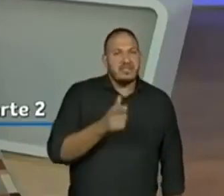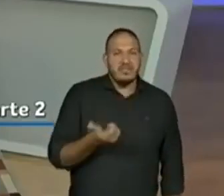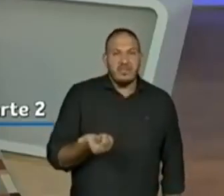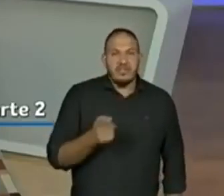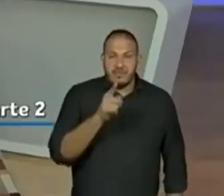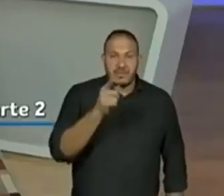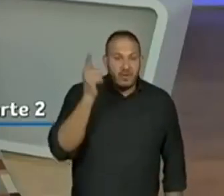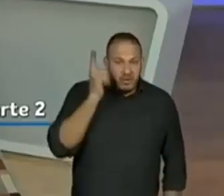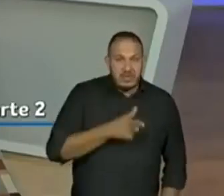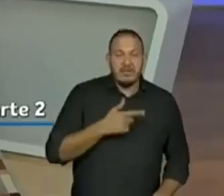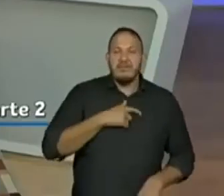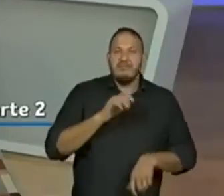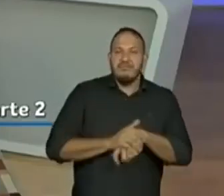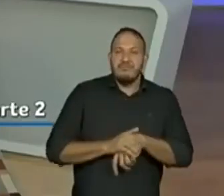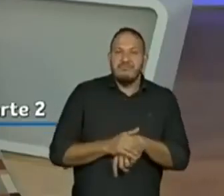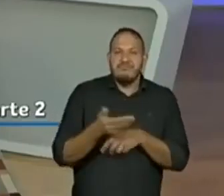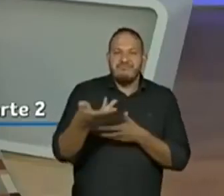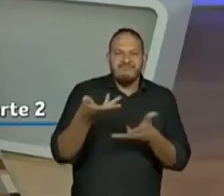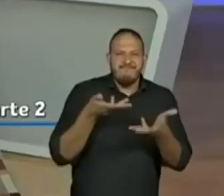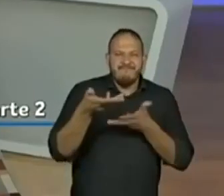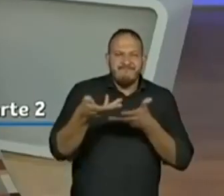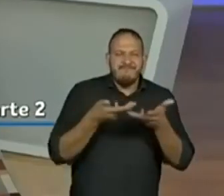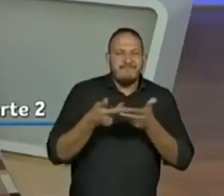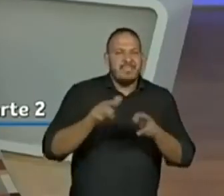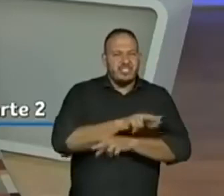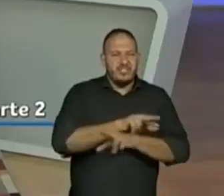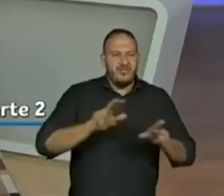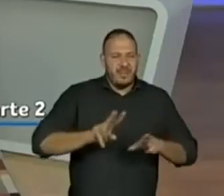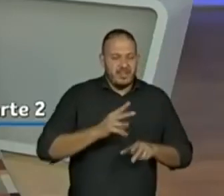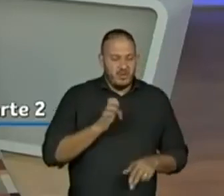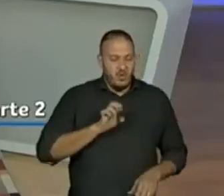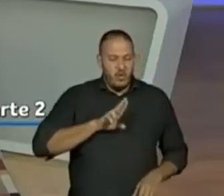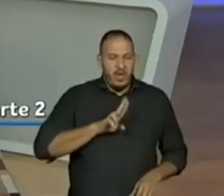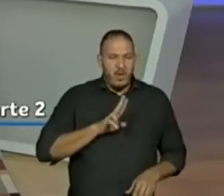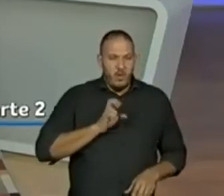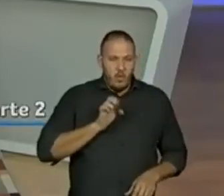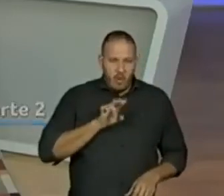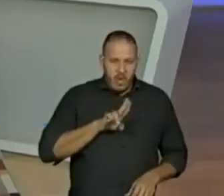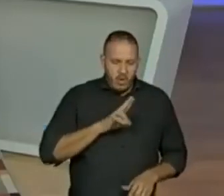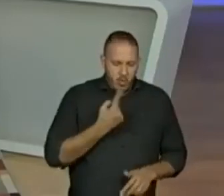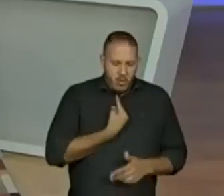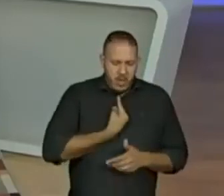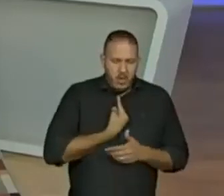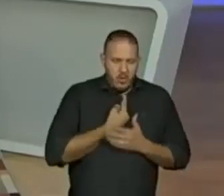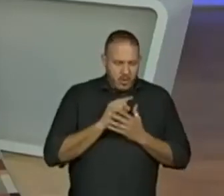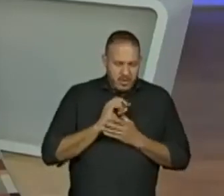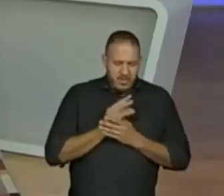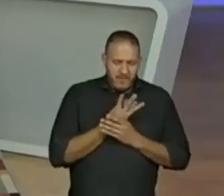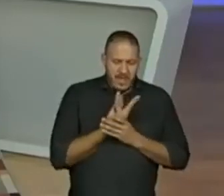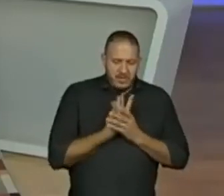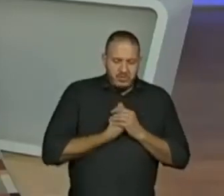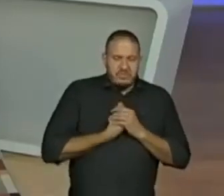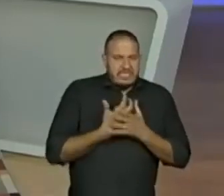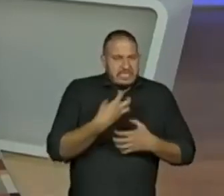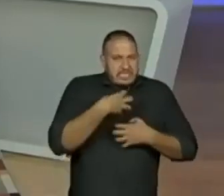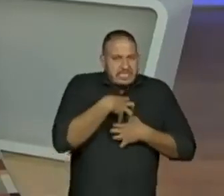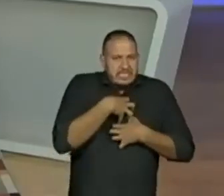conseguir interagir com vários eus. Nossa, gente, inspirada. Beleza, é isso mesmo.